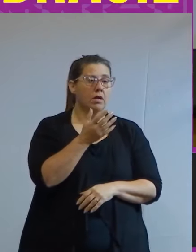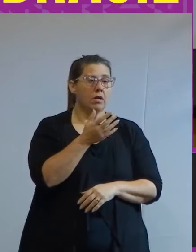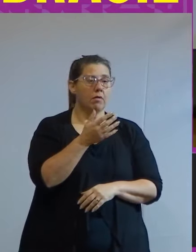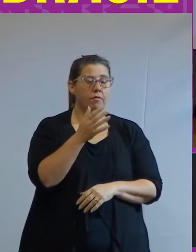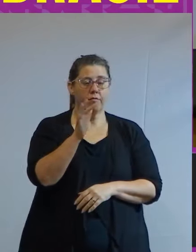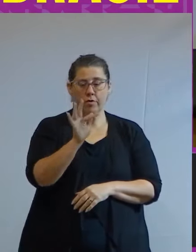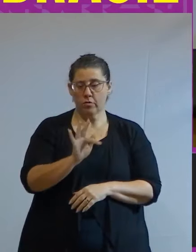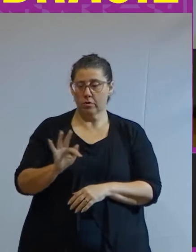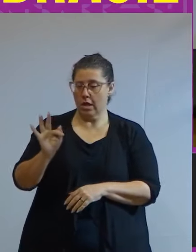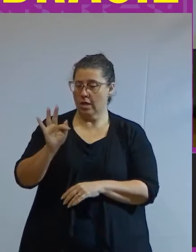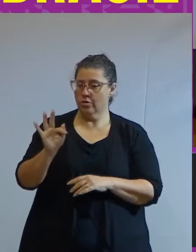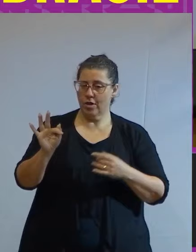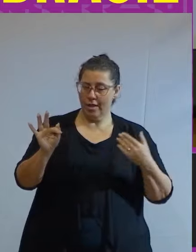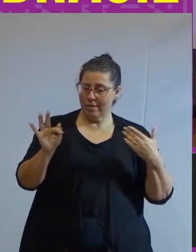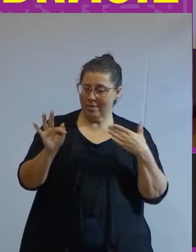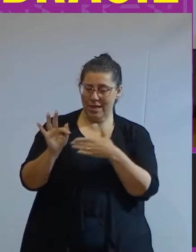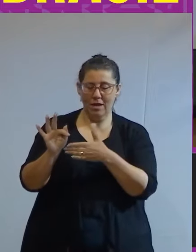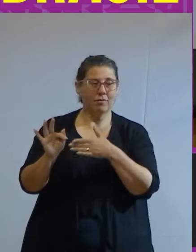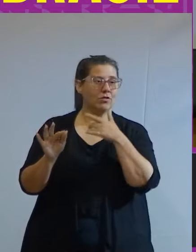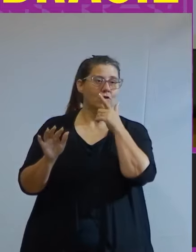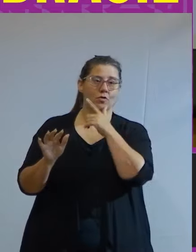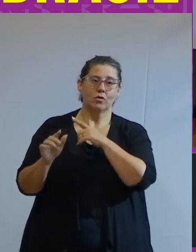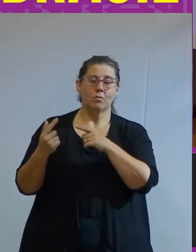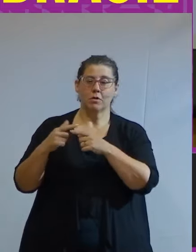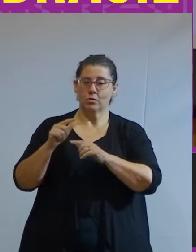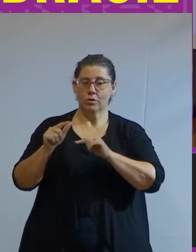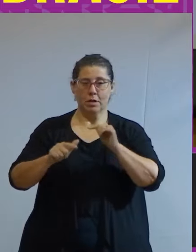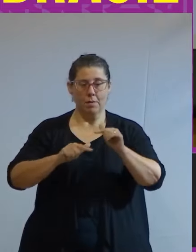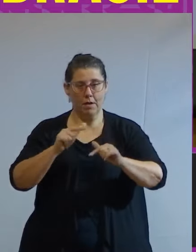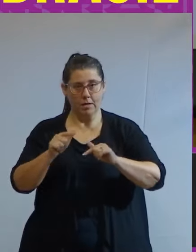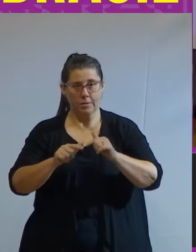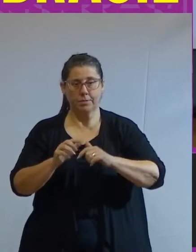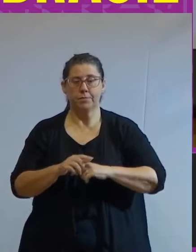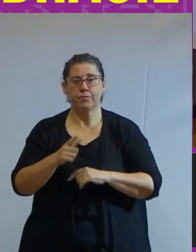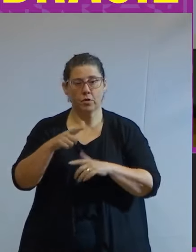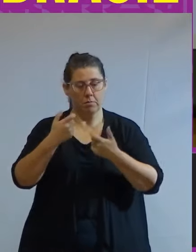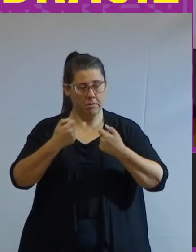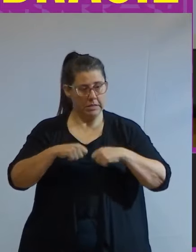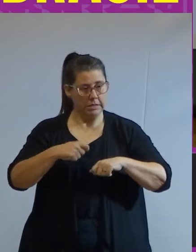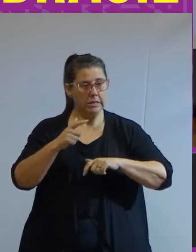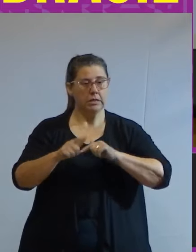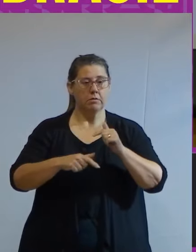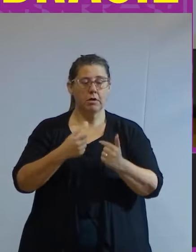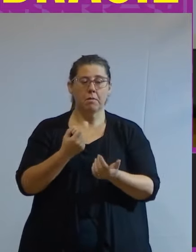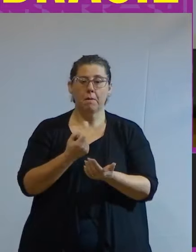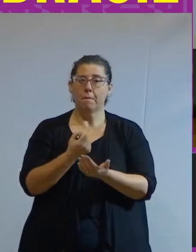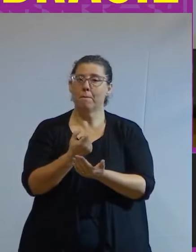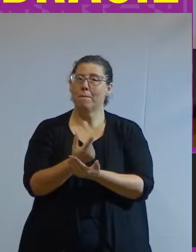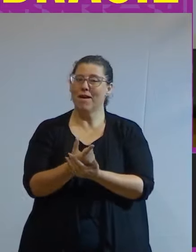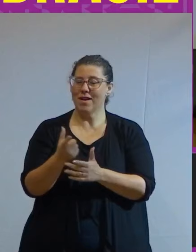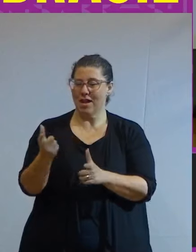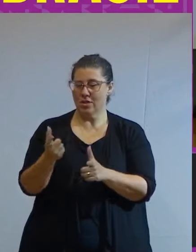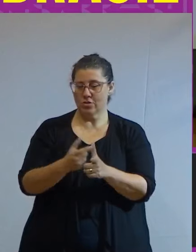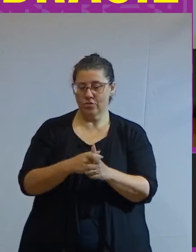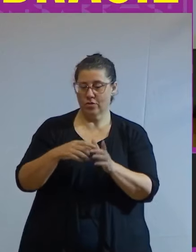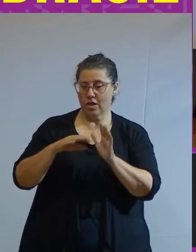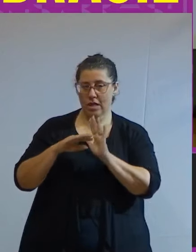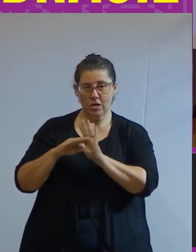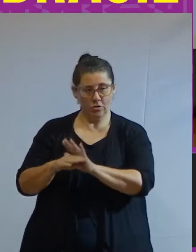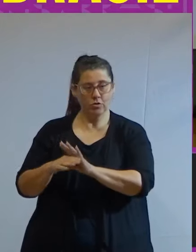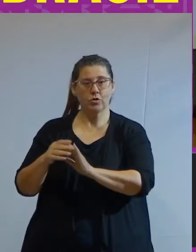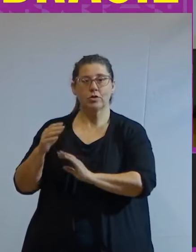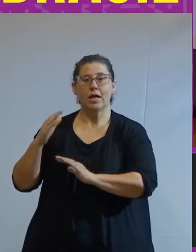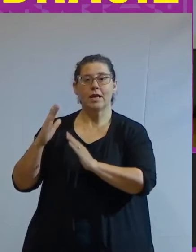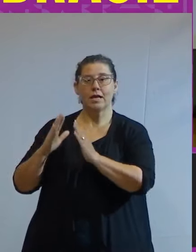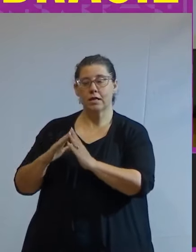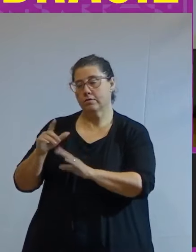essa falta de acesso é por conta do trabalho que você precisa trabalhar para pagar as contas e ajudar em casa então você faz